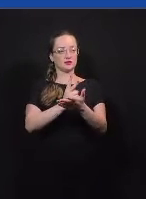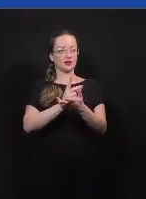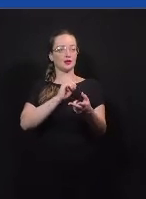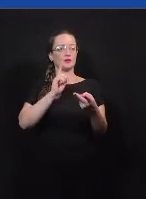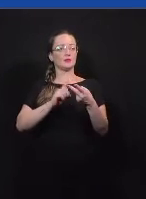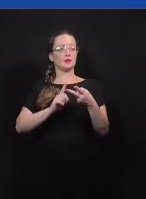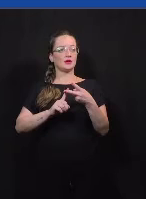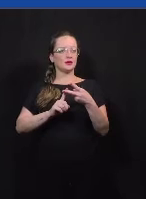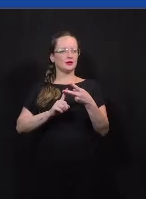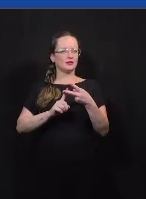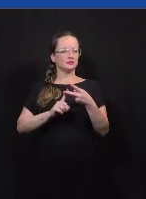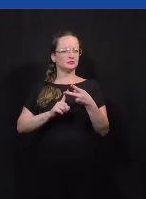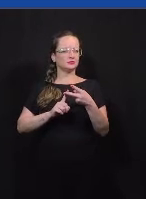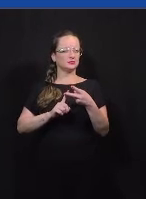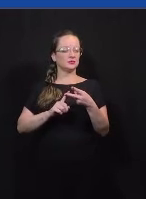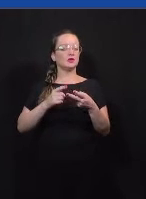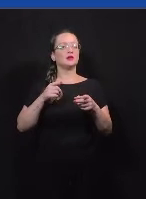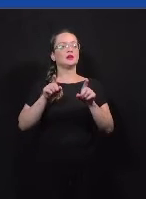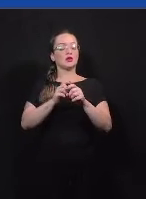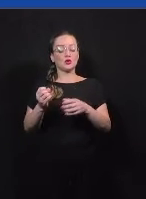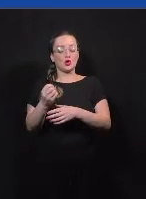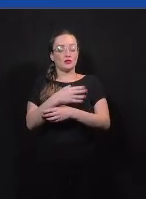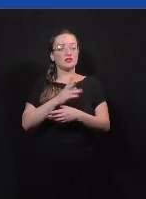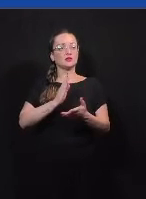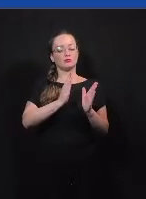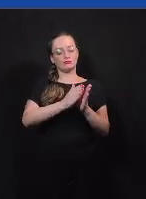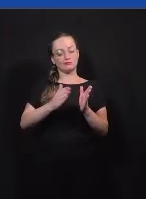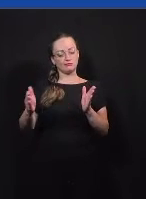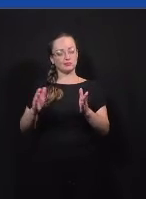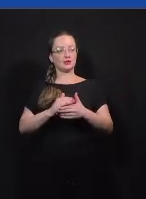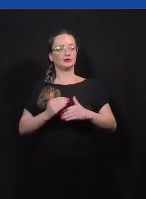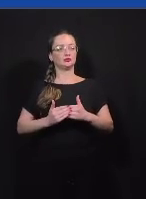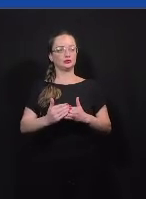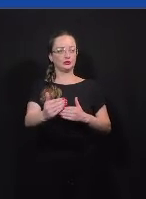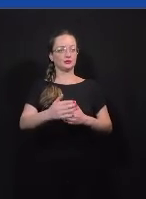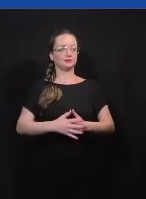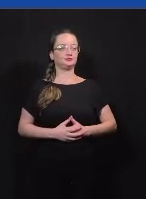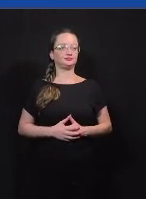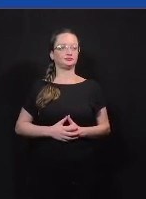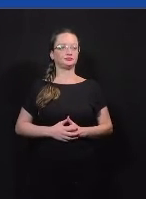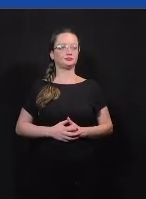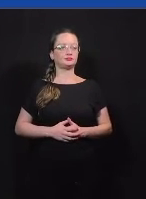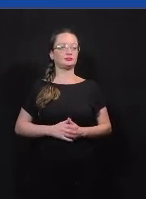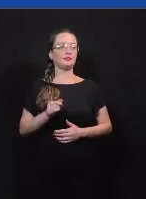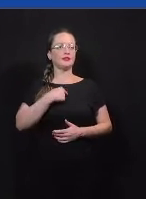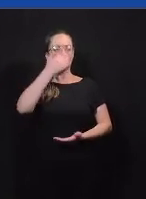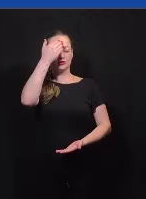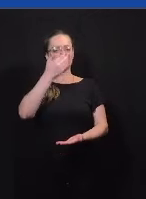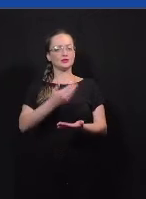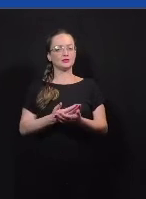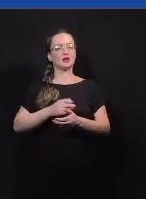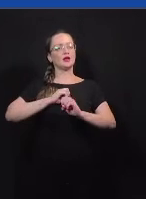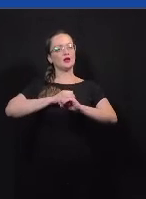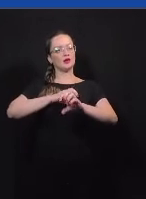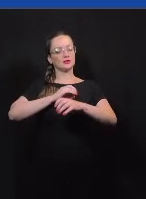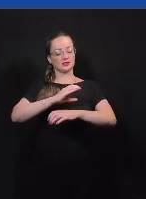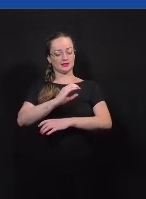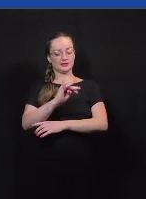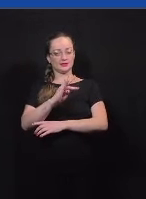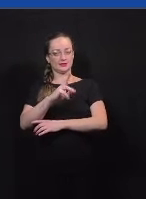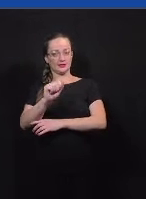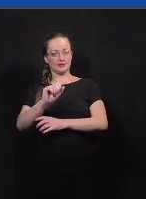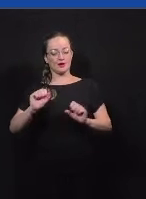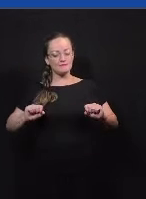suprapartidarismo em todas as ações e inovação em cada etapa da jornada. A gente acredita que a educação cívica fortalece o